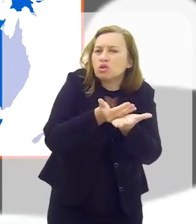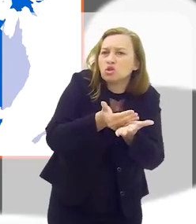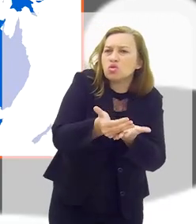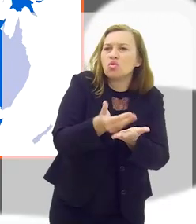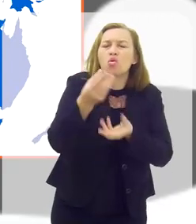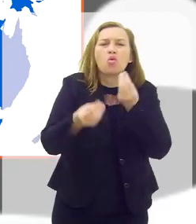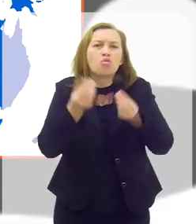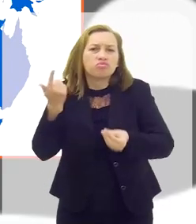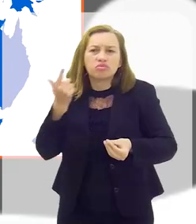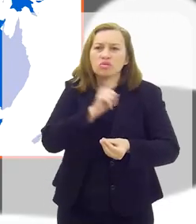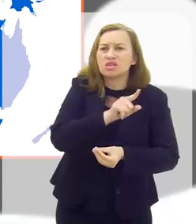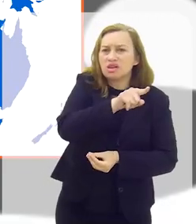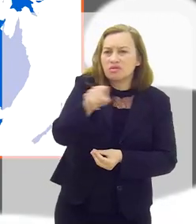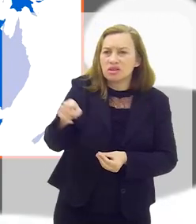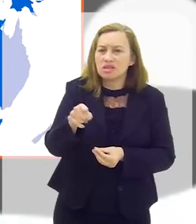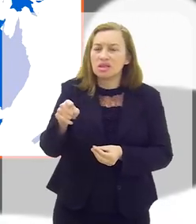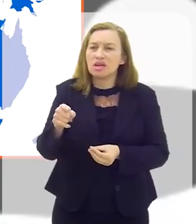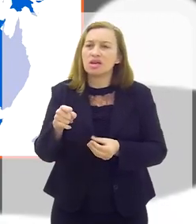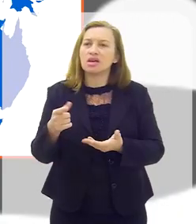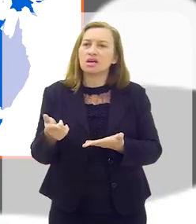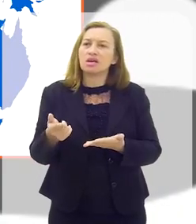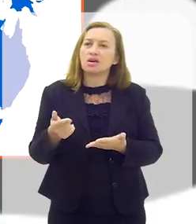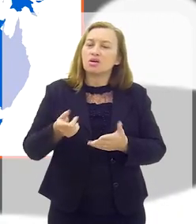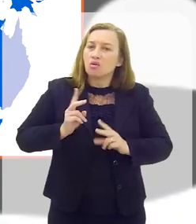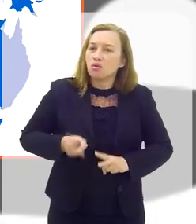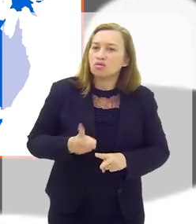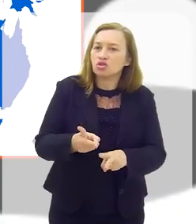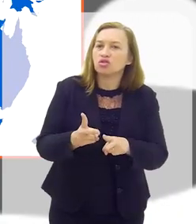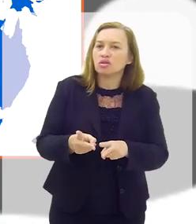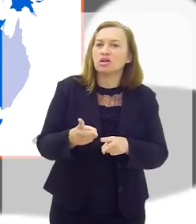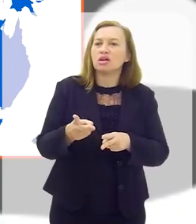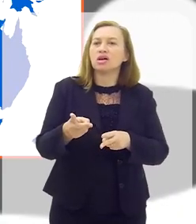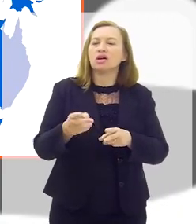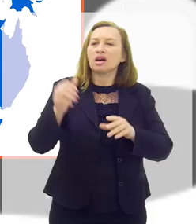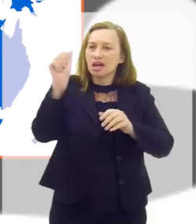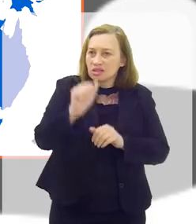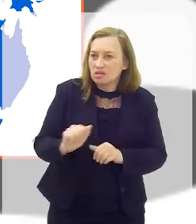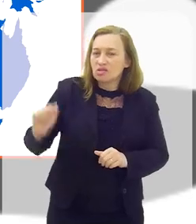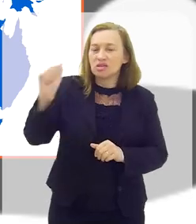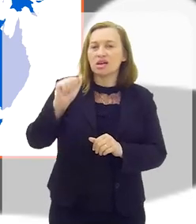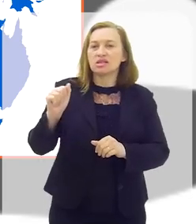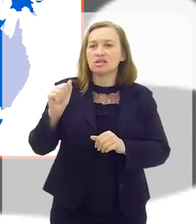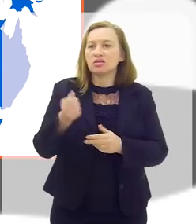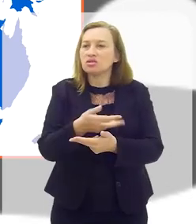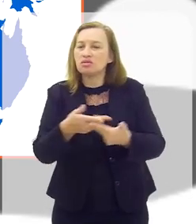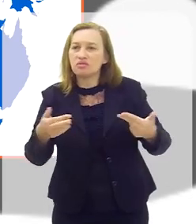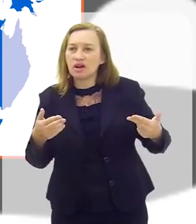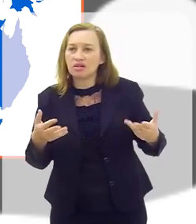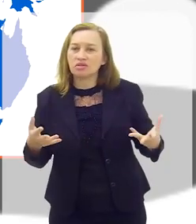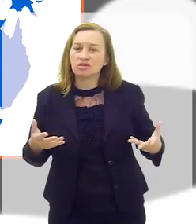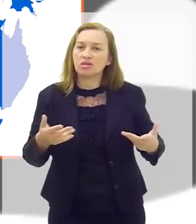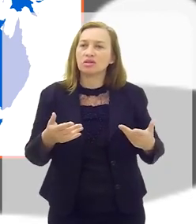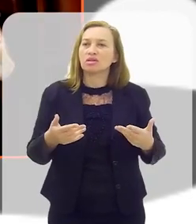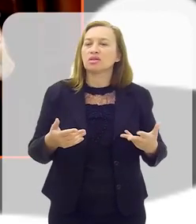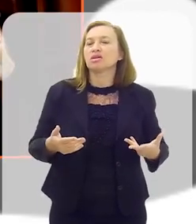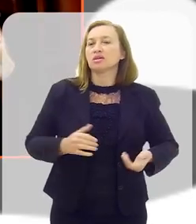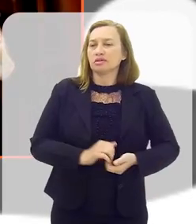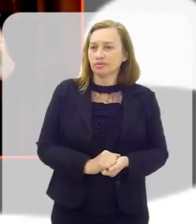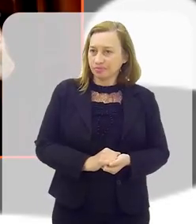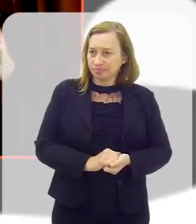disso e como que você consegue, ali, a unha, manter essa associação coesa com tantas realizações, Baiar.